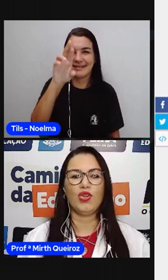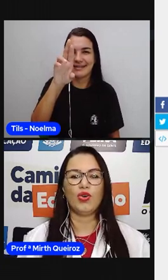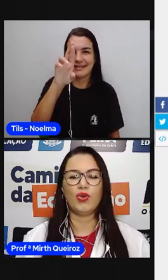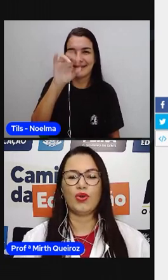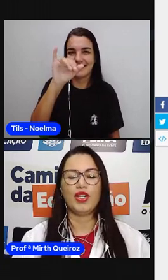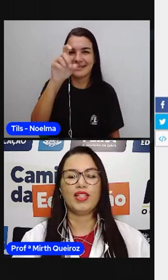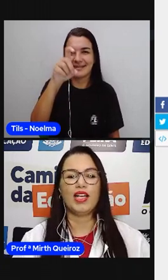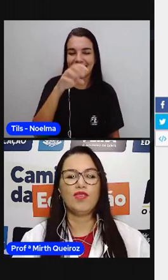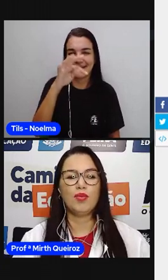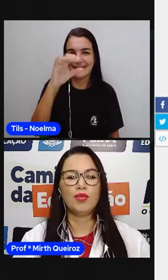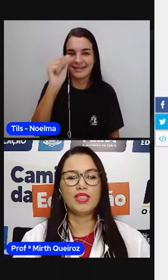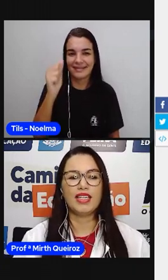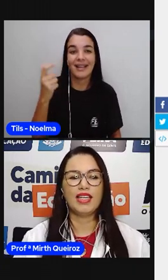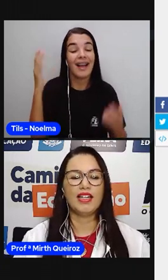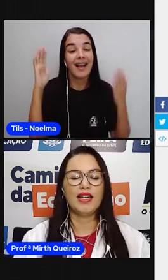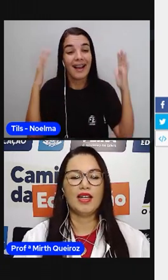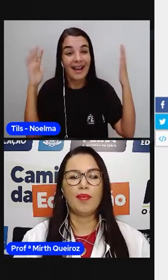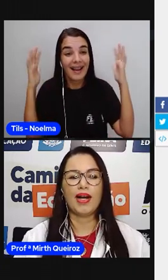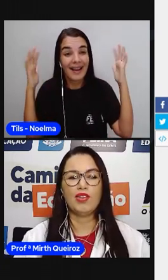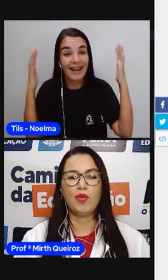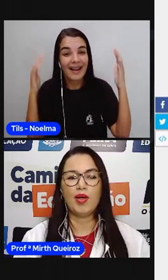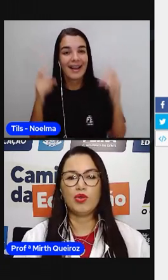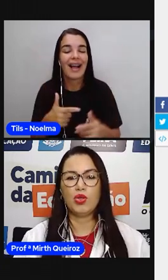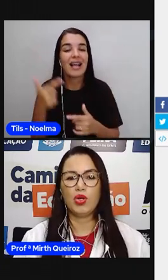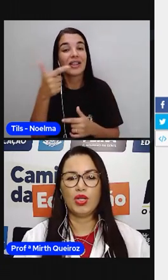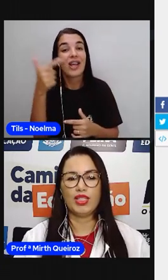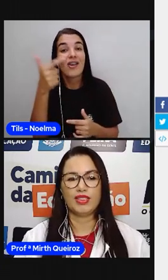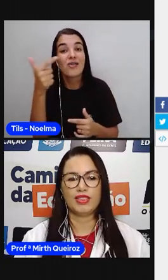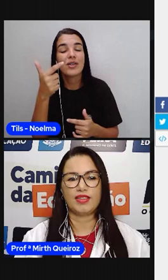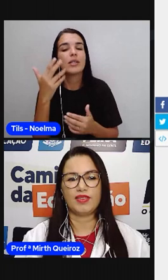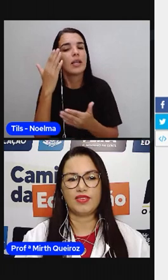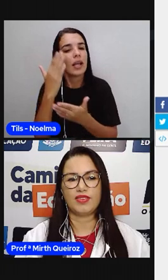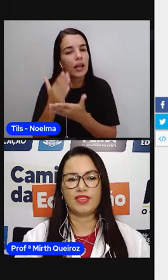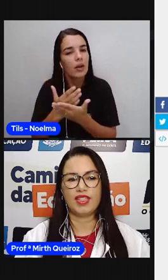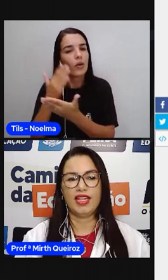Acentou. Então, vamos aqui para a número 2.